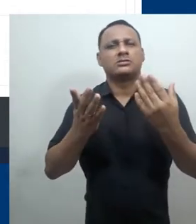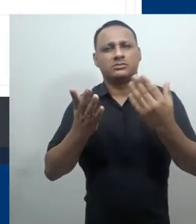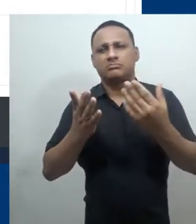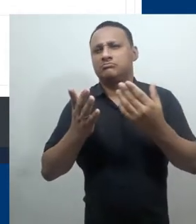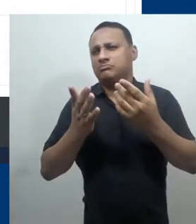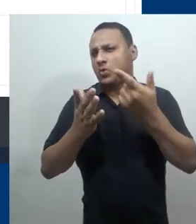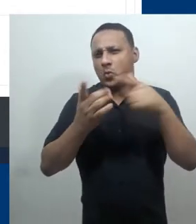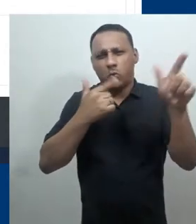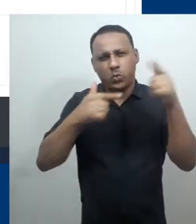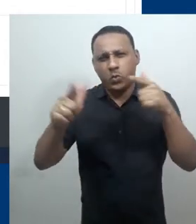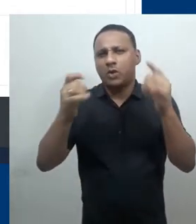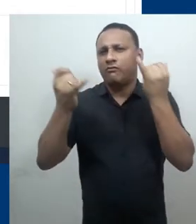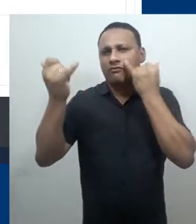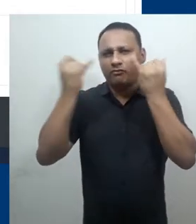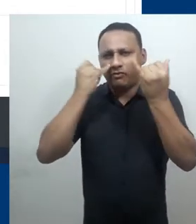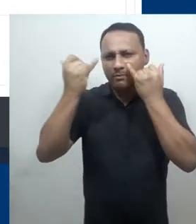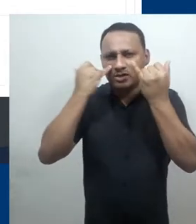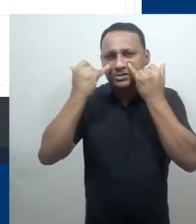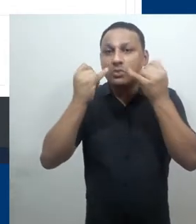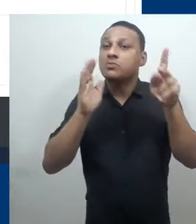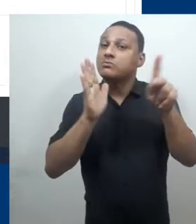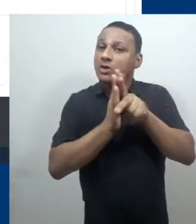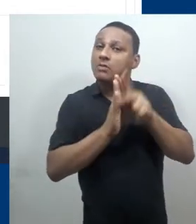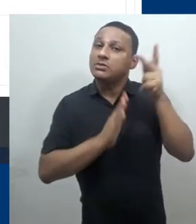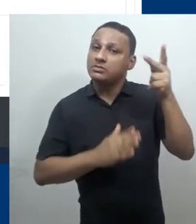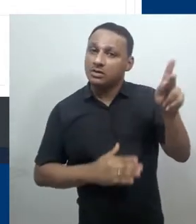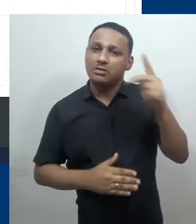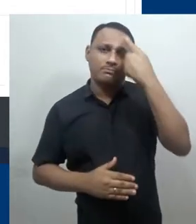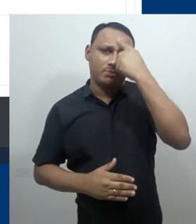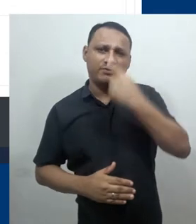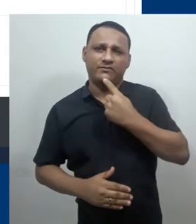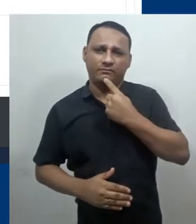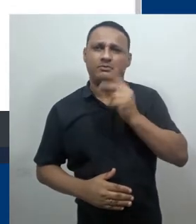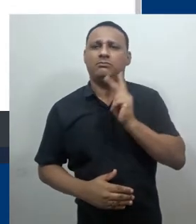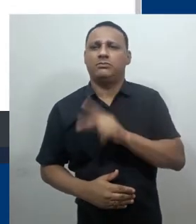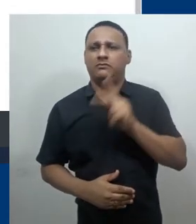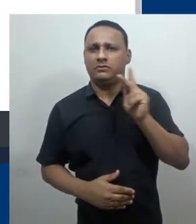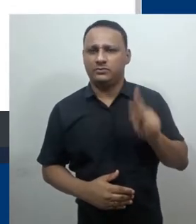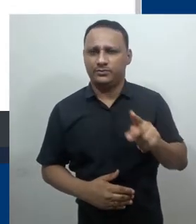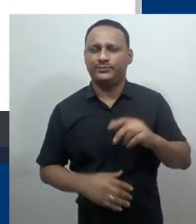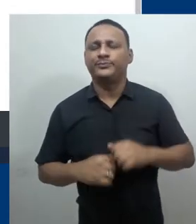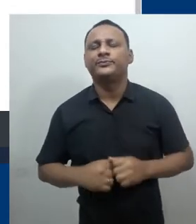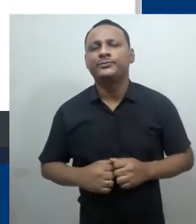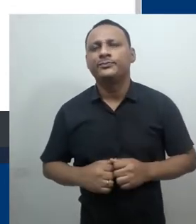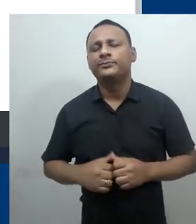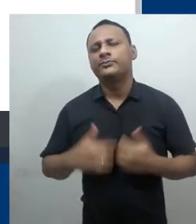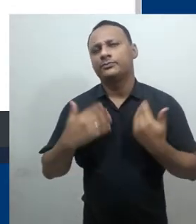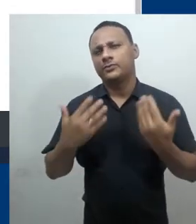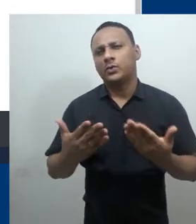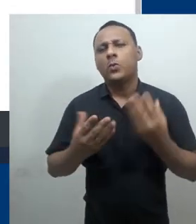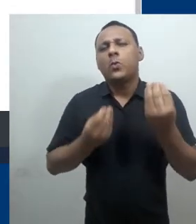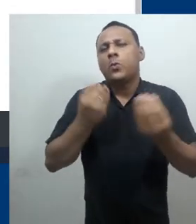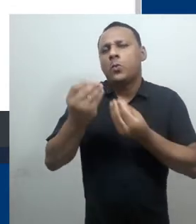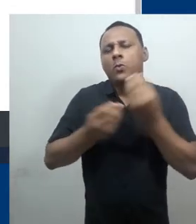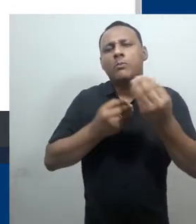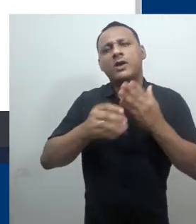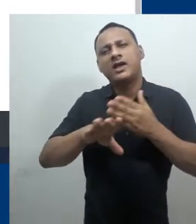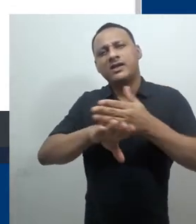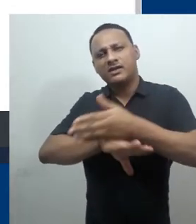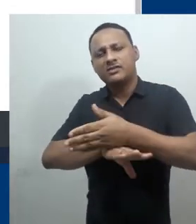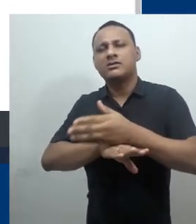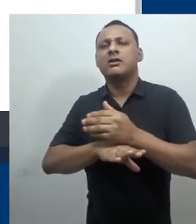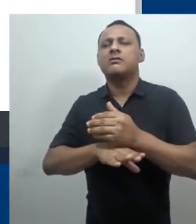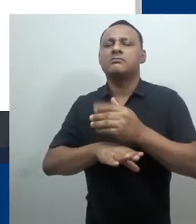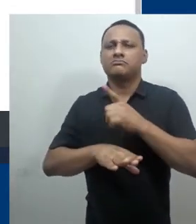acesso a algumas informações deste usuário. Agora vamos entrar na